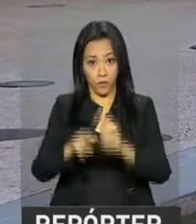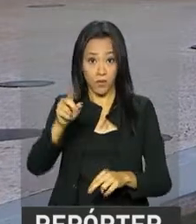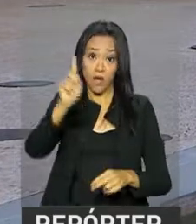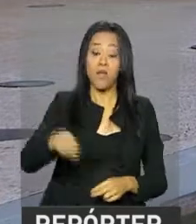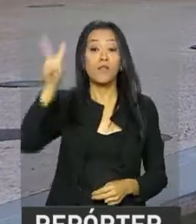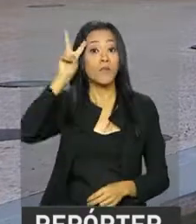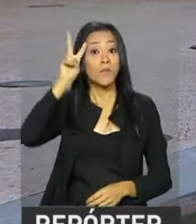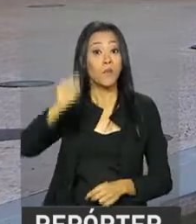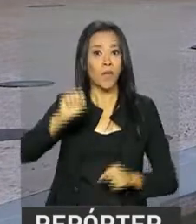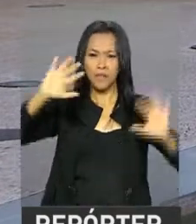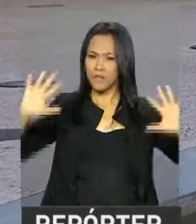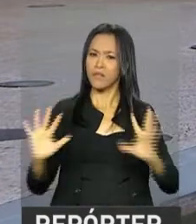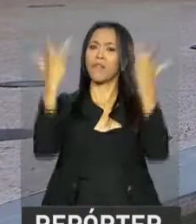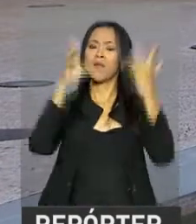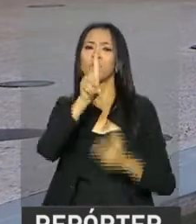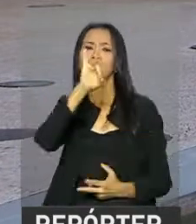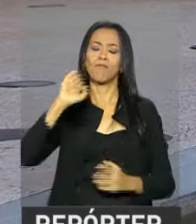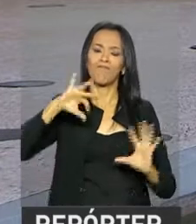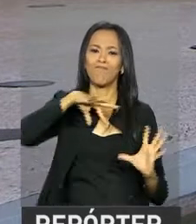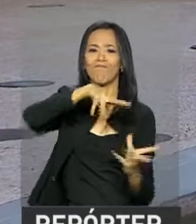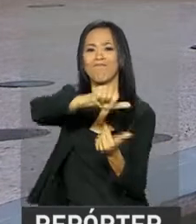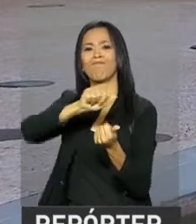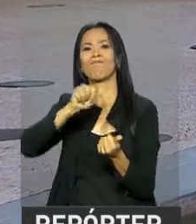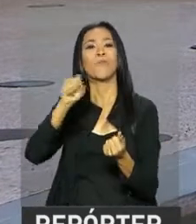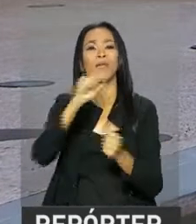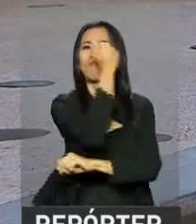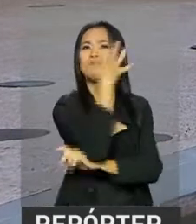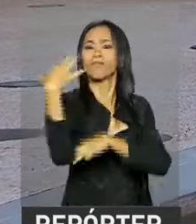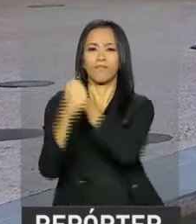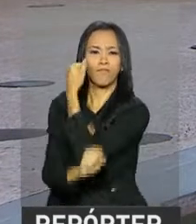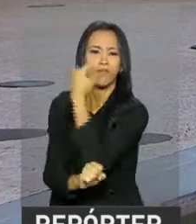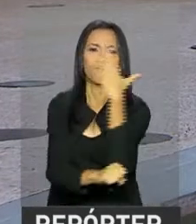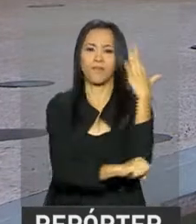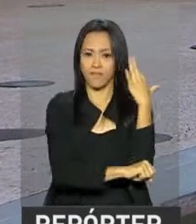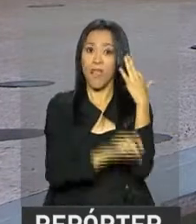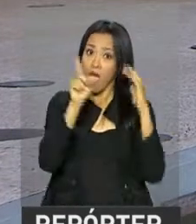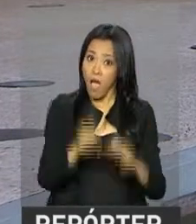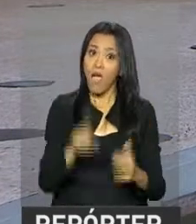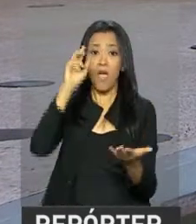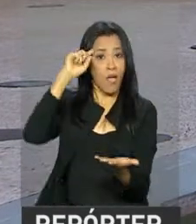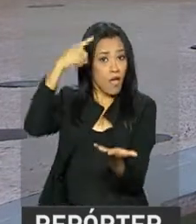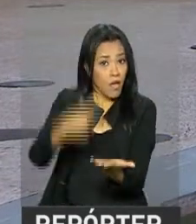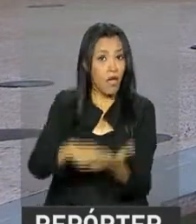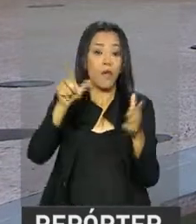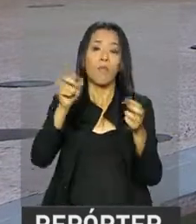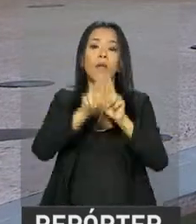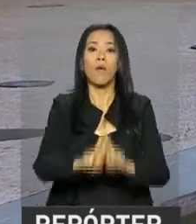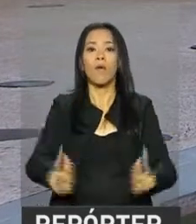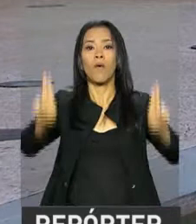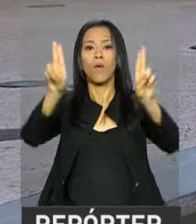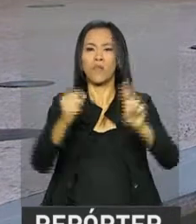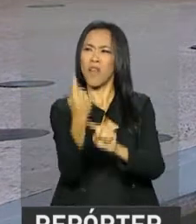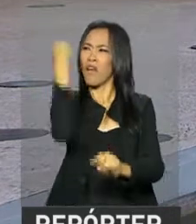segunda-feira, é celebrado o Dia Mundial do Meio Ambiente. Essa data foi instituída pela Organização das Nações Unidas na década de